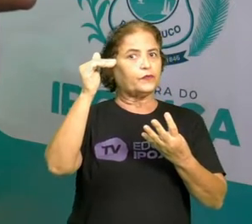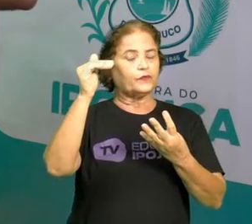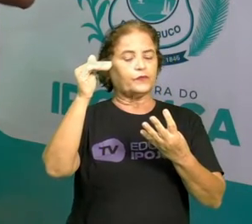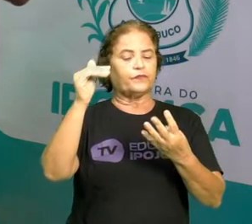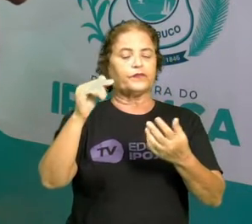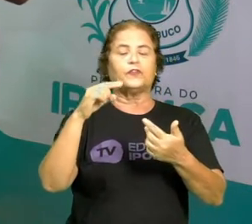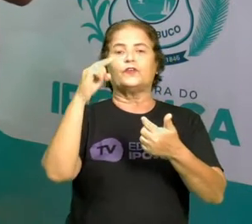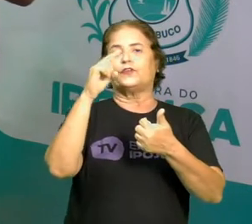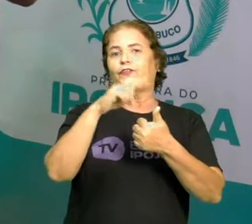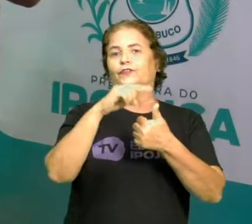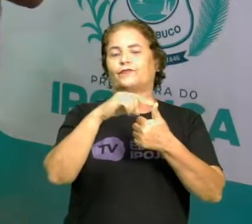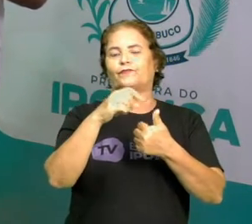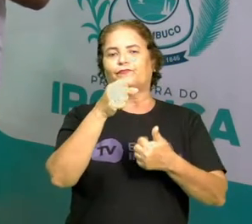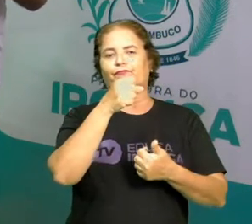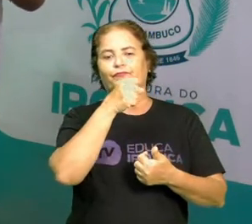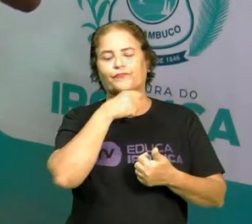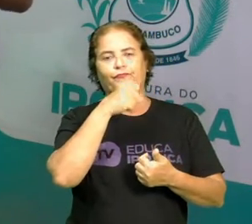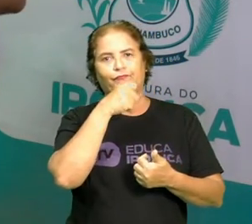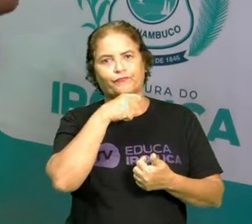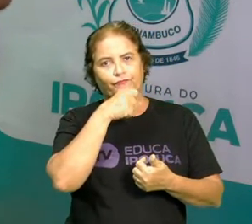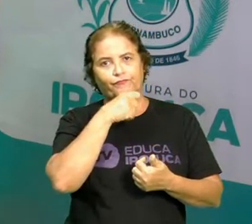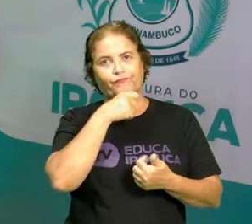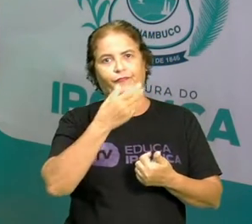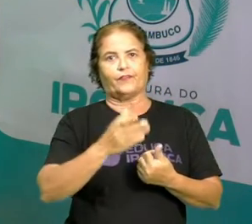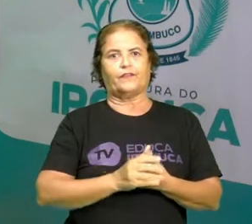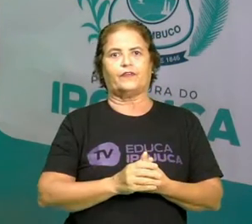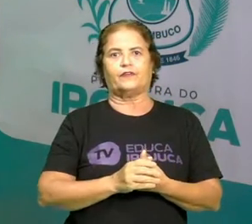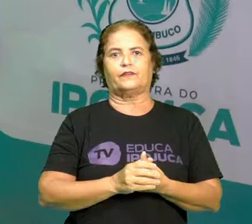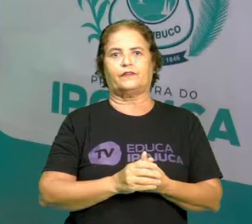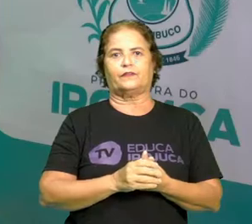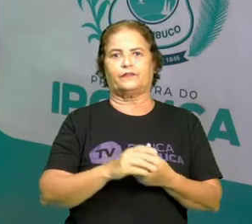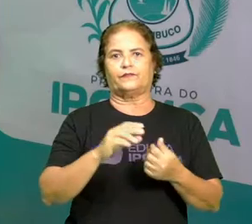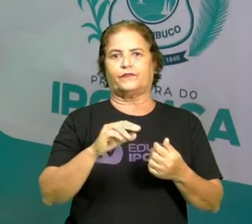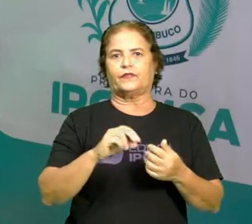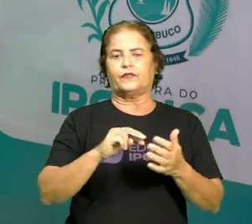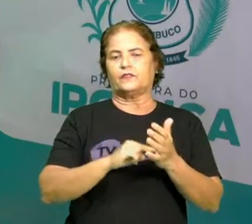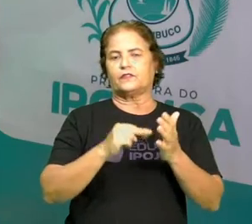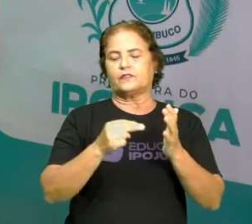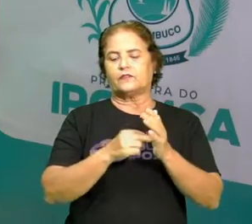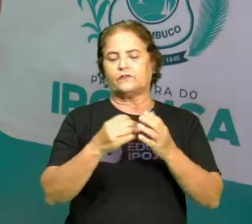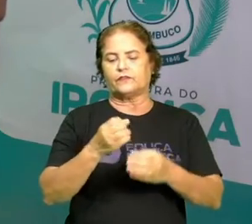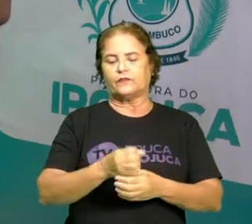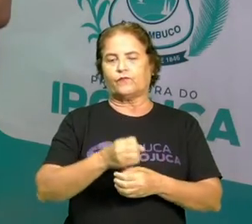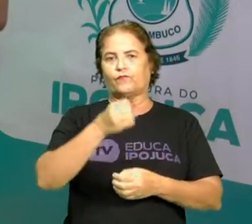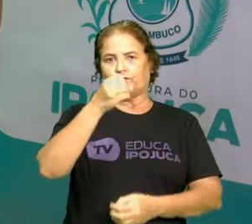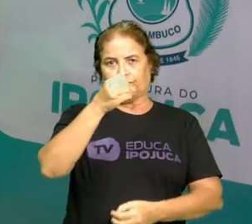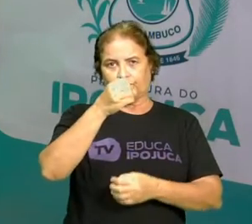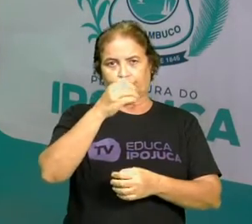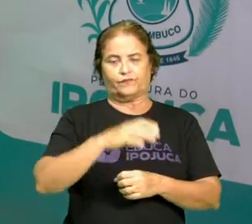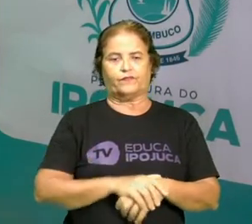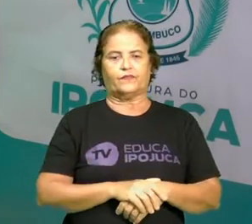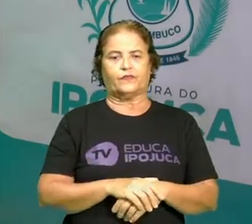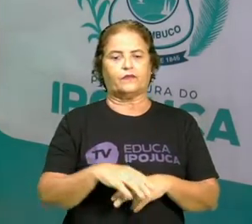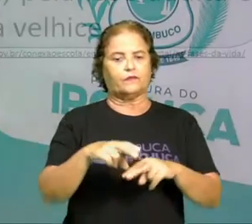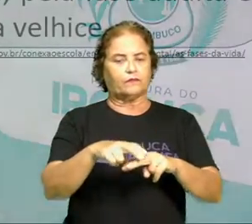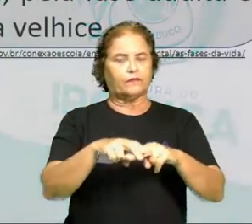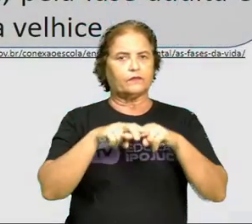chegamos na velhice, que é caracterizado a fase do idoso. Portanto,